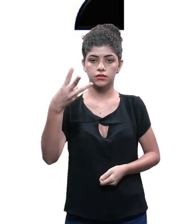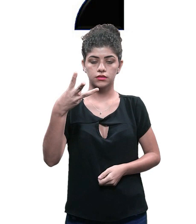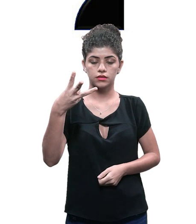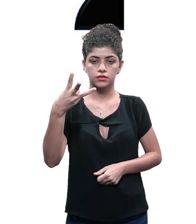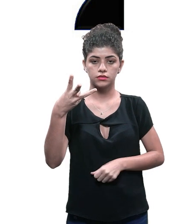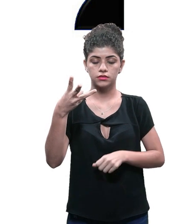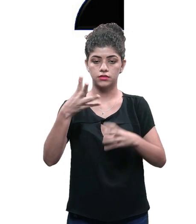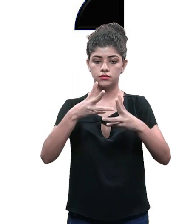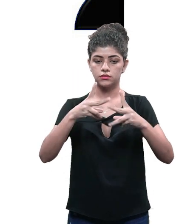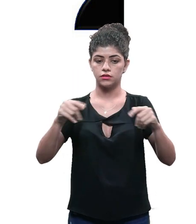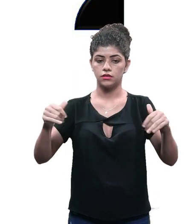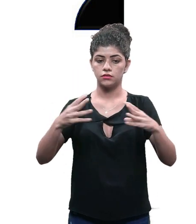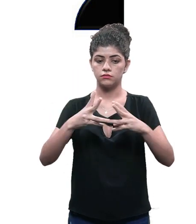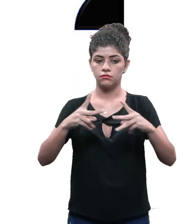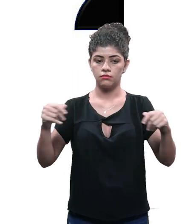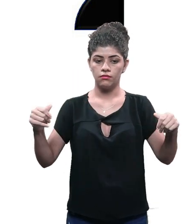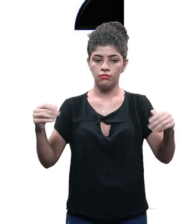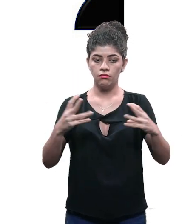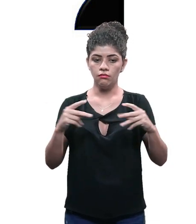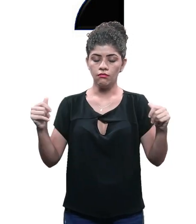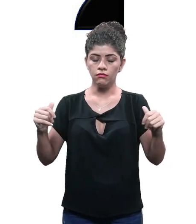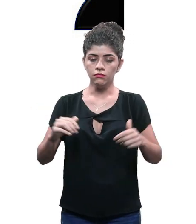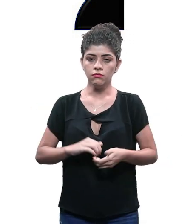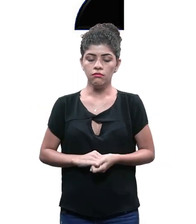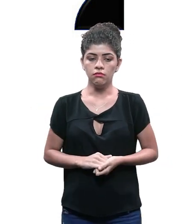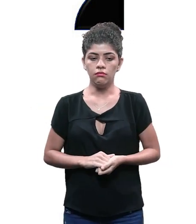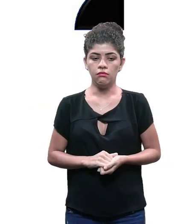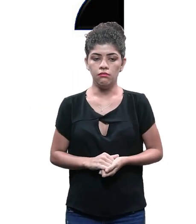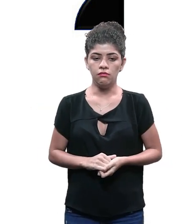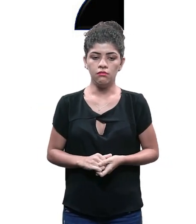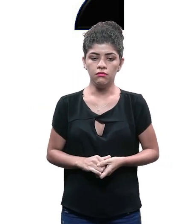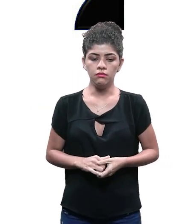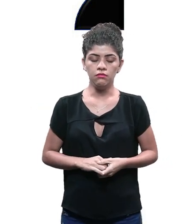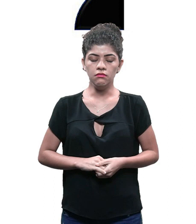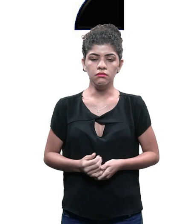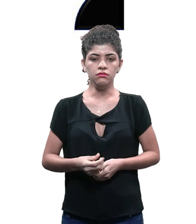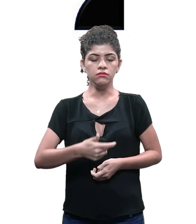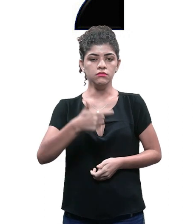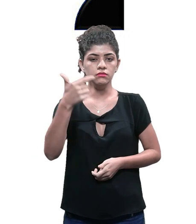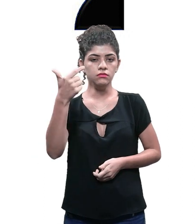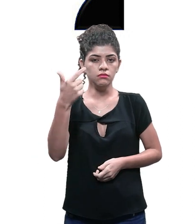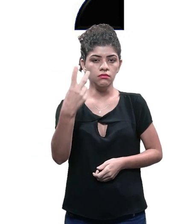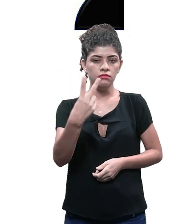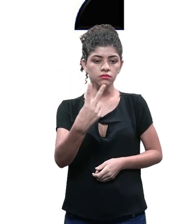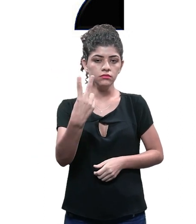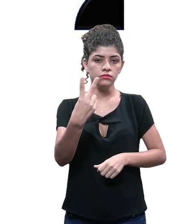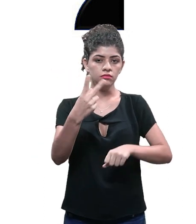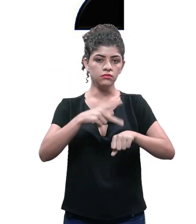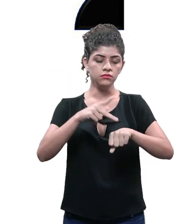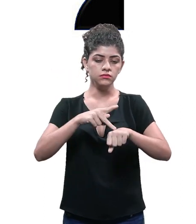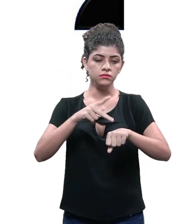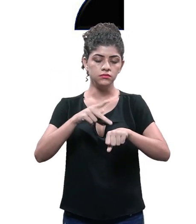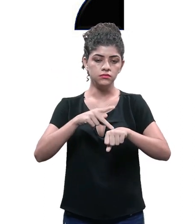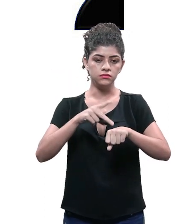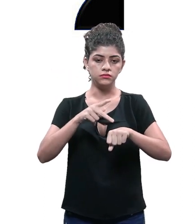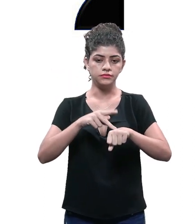três porções de areia então vou botar essa medida três vezes dentro da mistura duas de brita que a